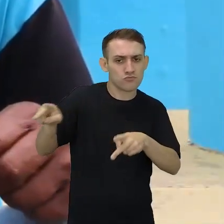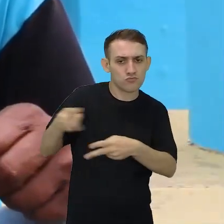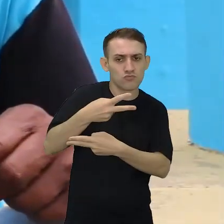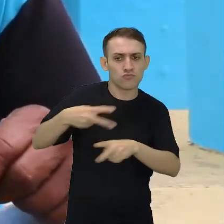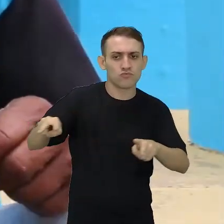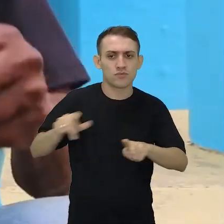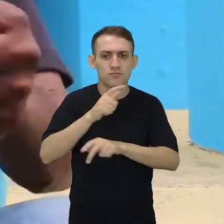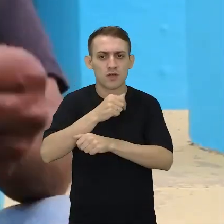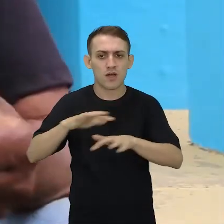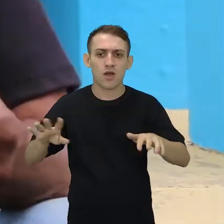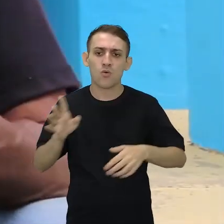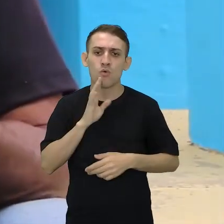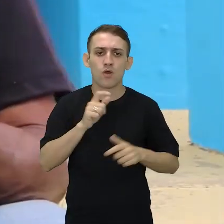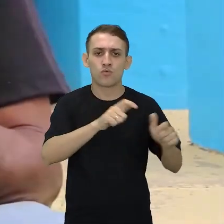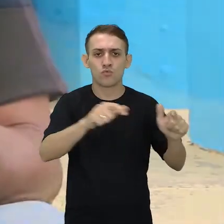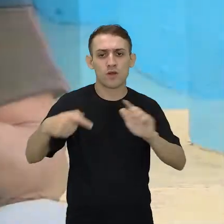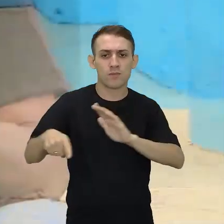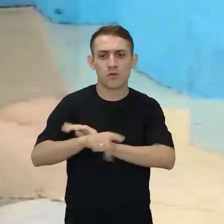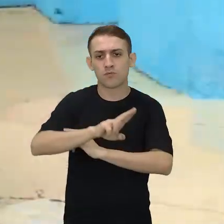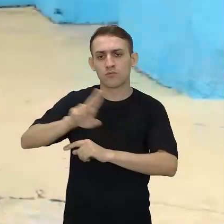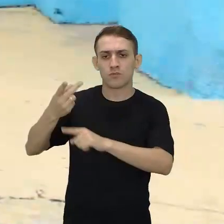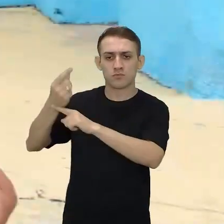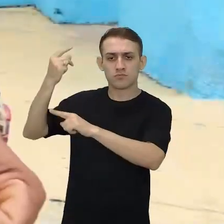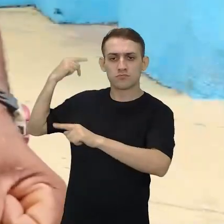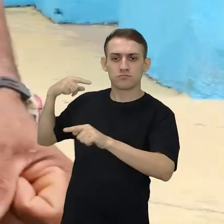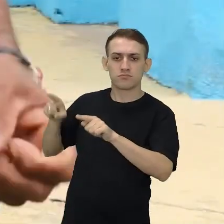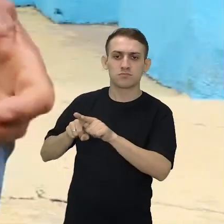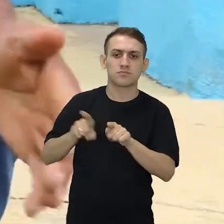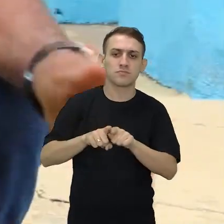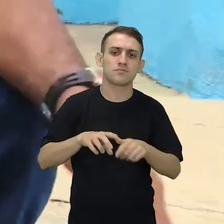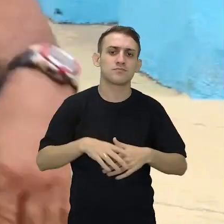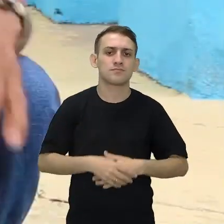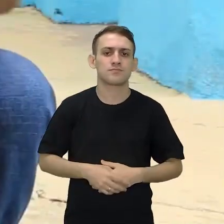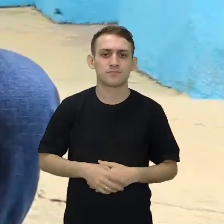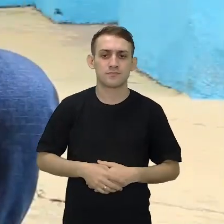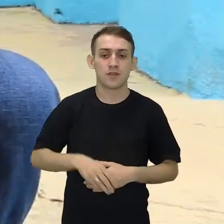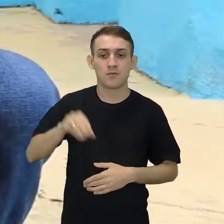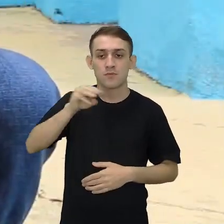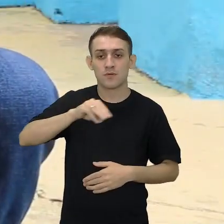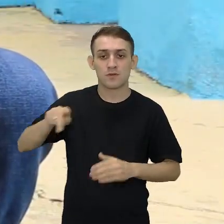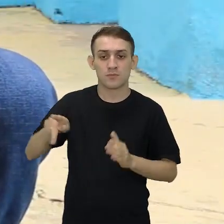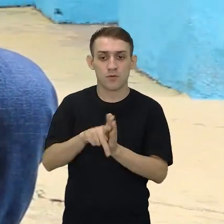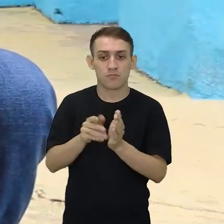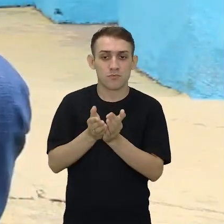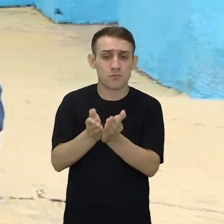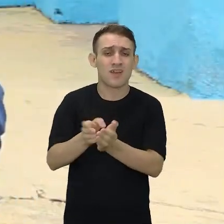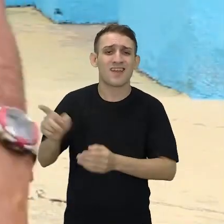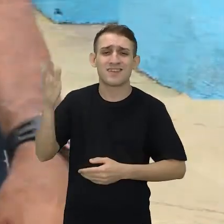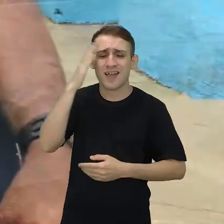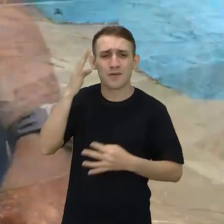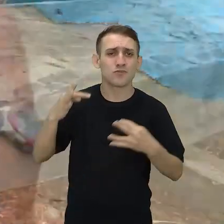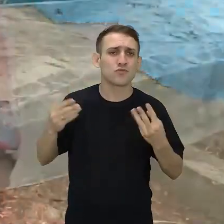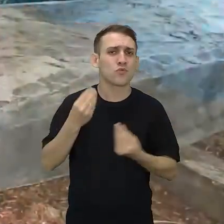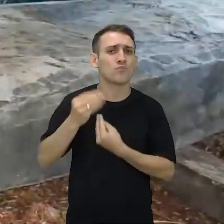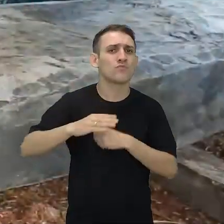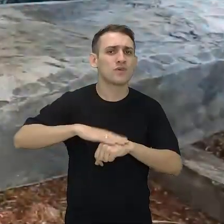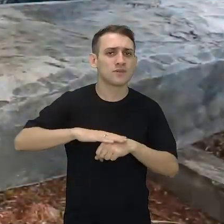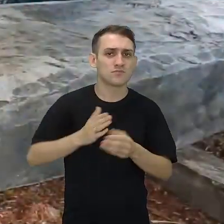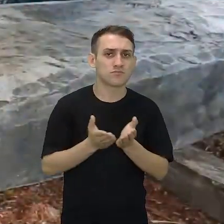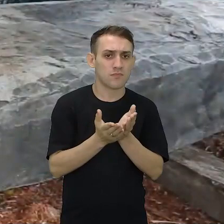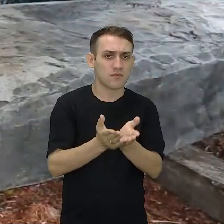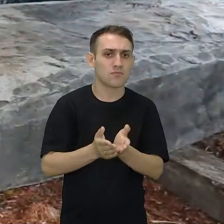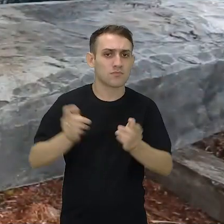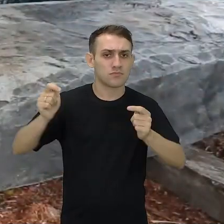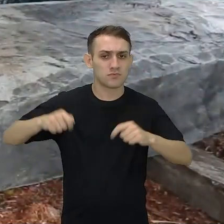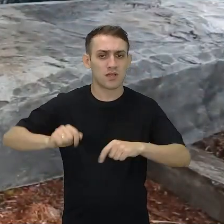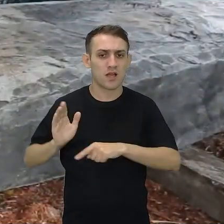que conhece os pesqueiros e os seus nomes mais antigos. O mestre canoeiro é quem sabe tudo do fazer da canoa, da